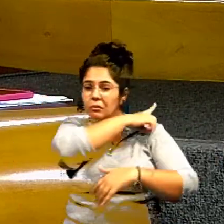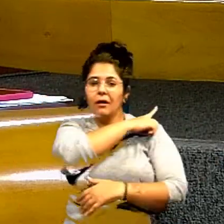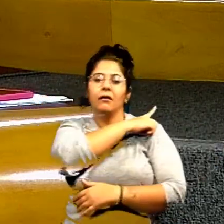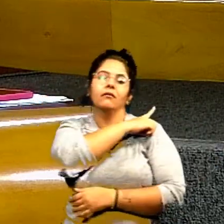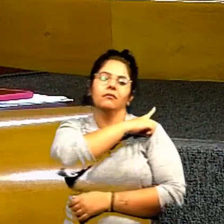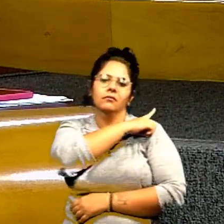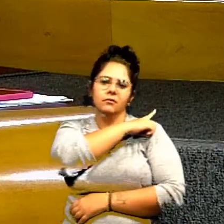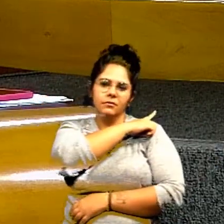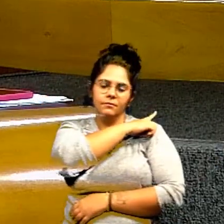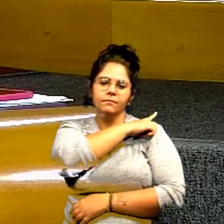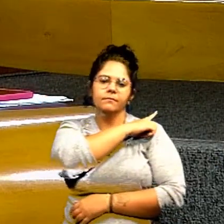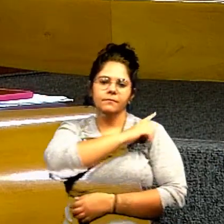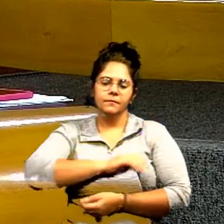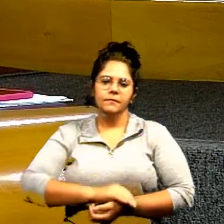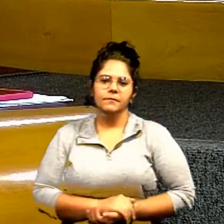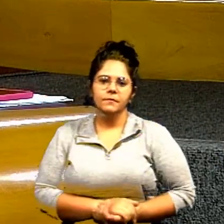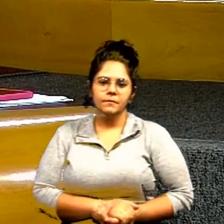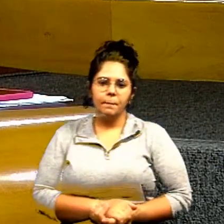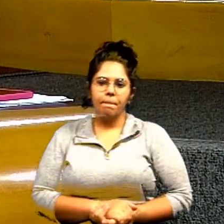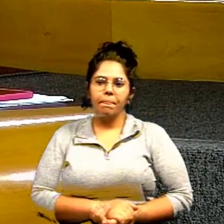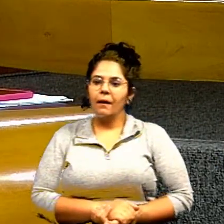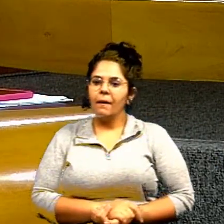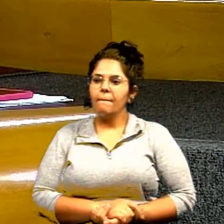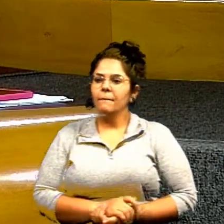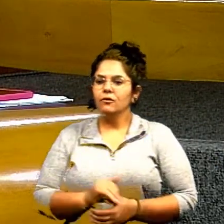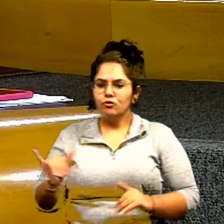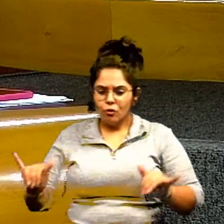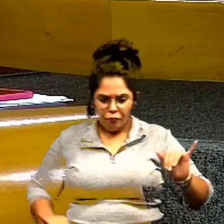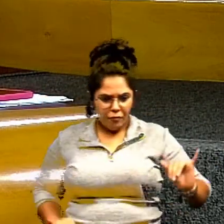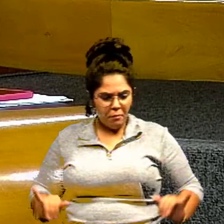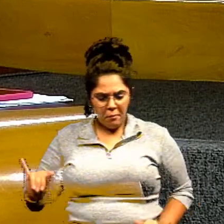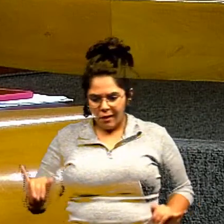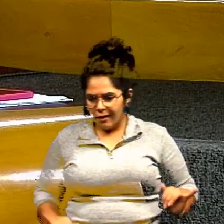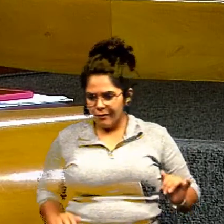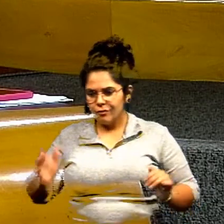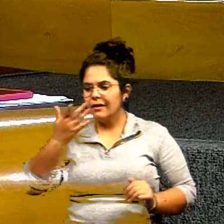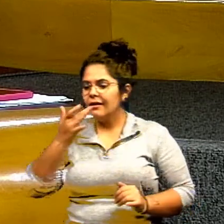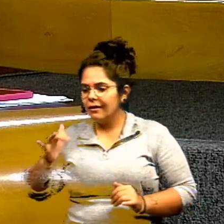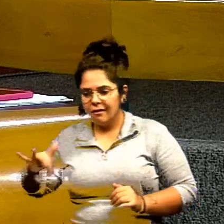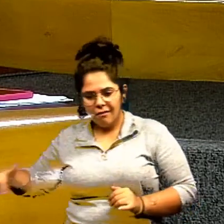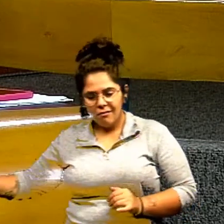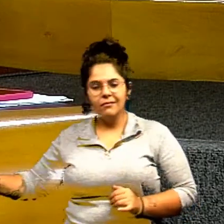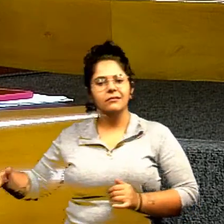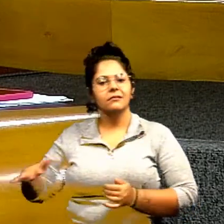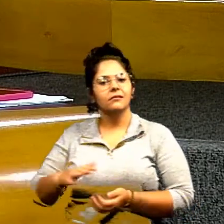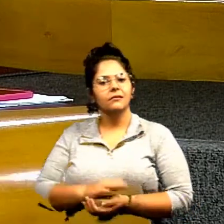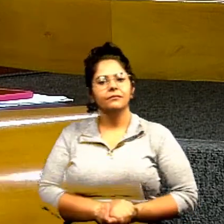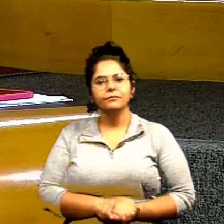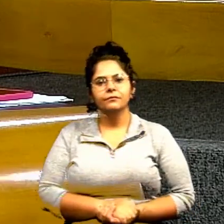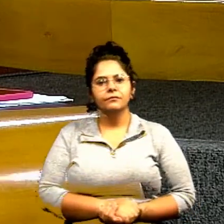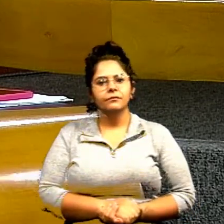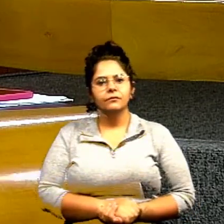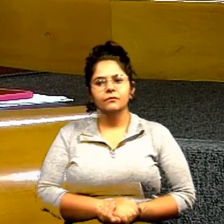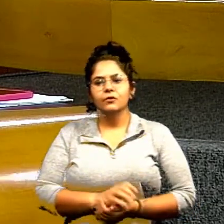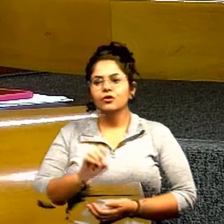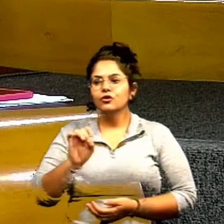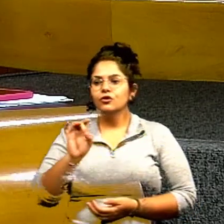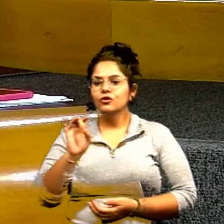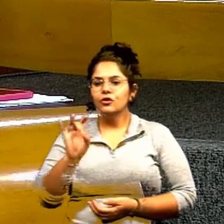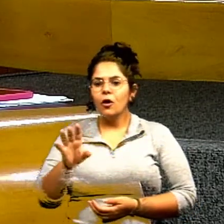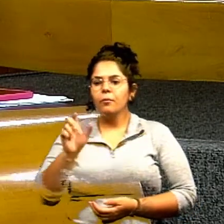sofre lá na ponta é que sabe a necessidade só quem